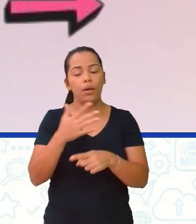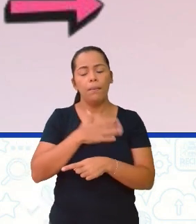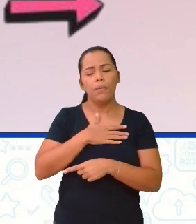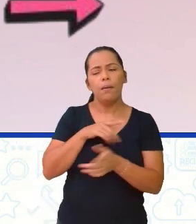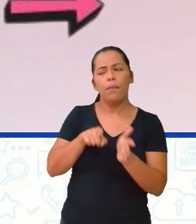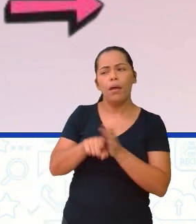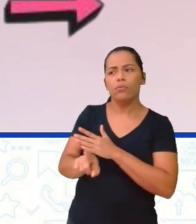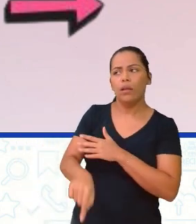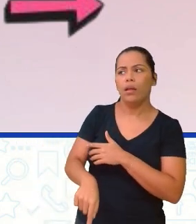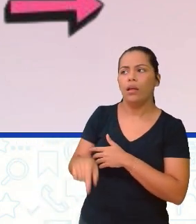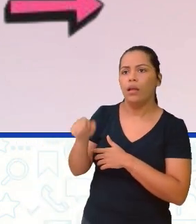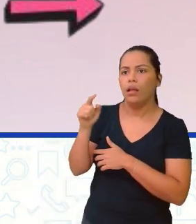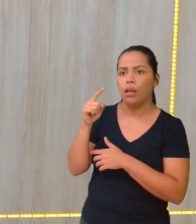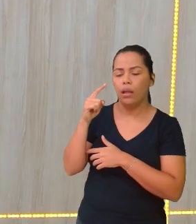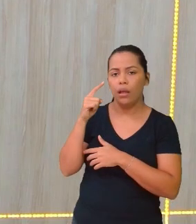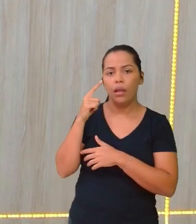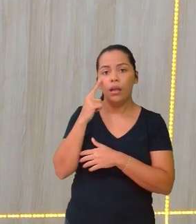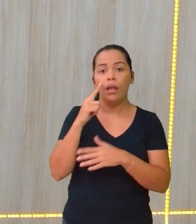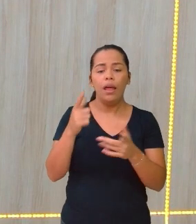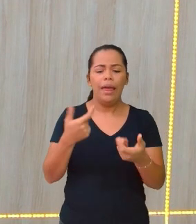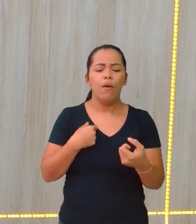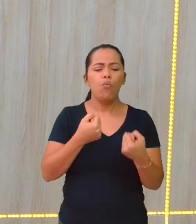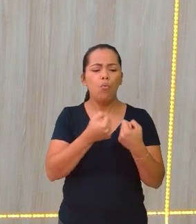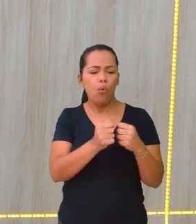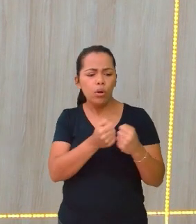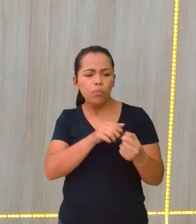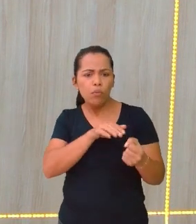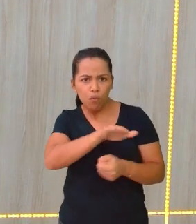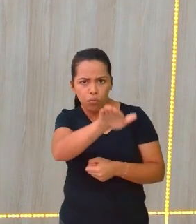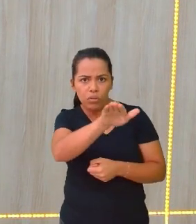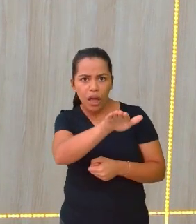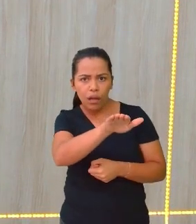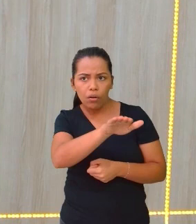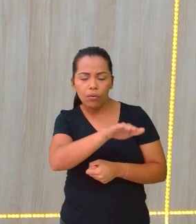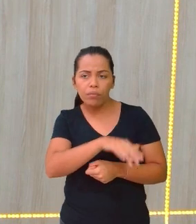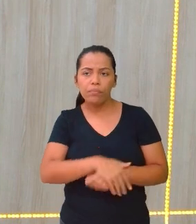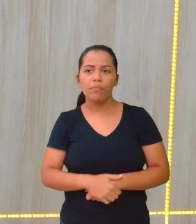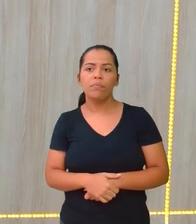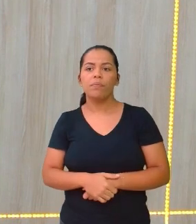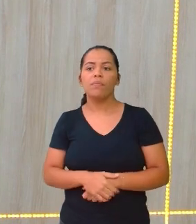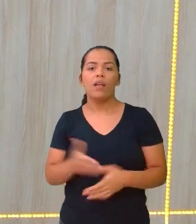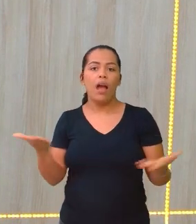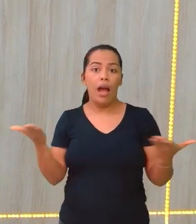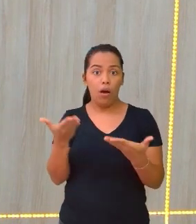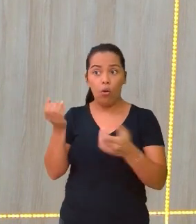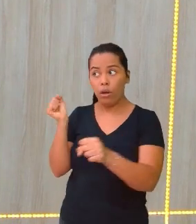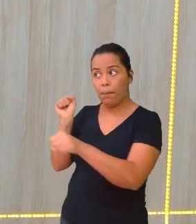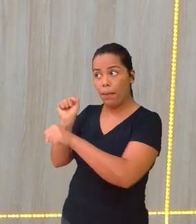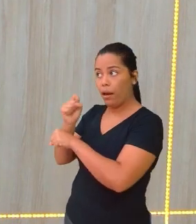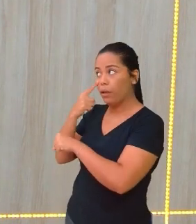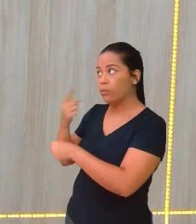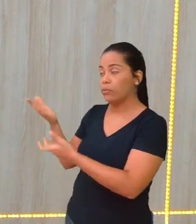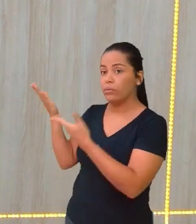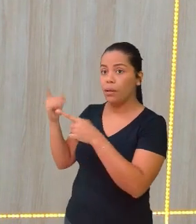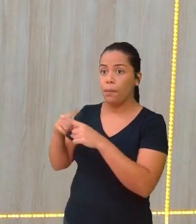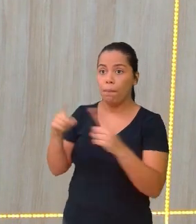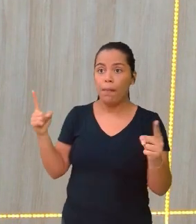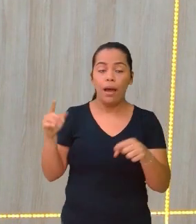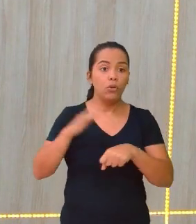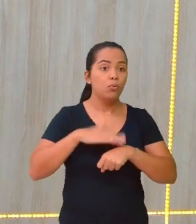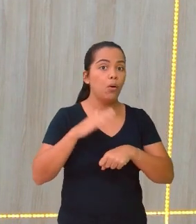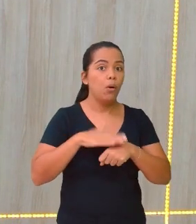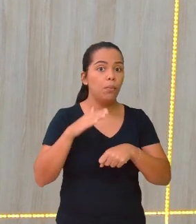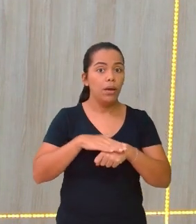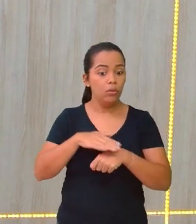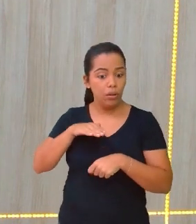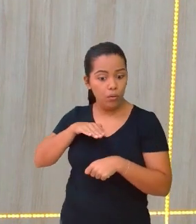é, esse móvel deu partida? Deu. Olha, aqui eu estou vendo ele paradinho. E na hora que deu partida,